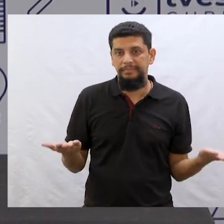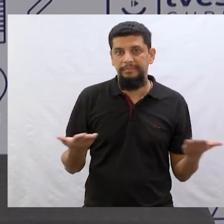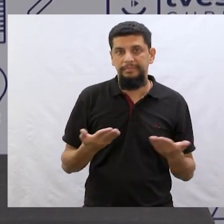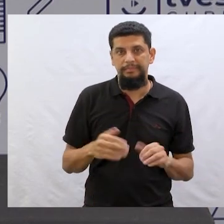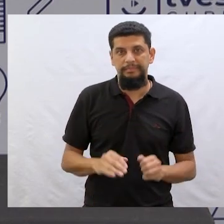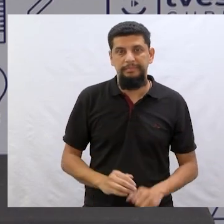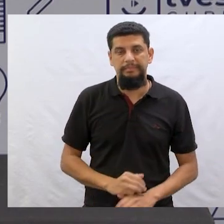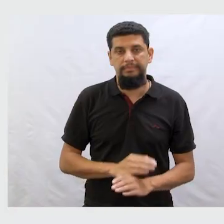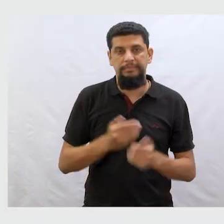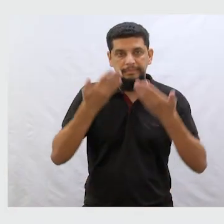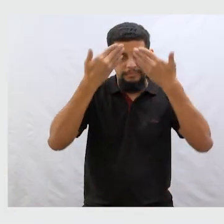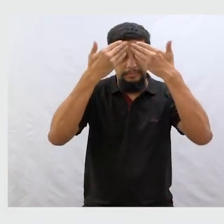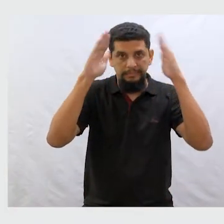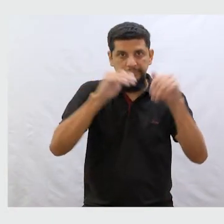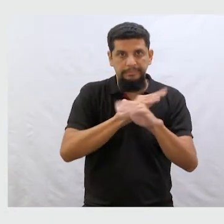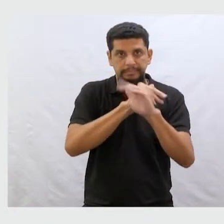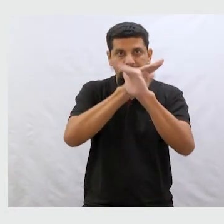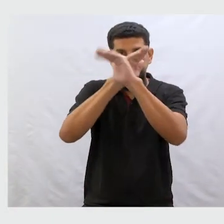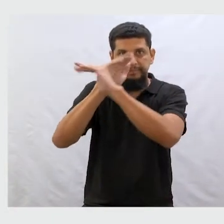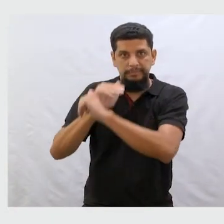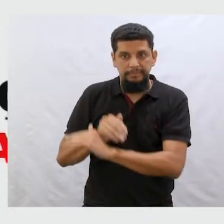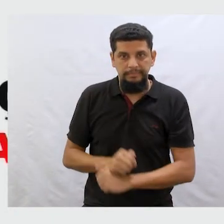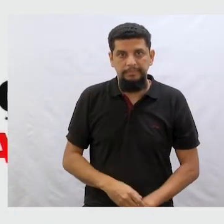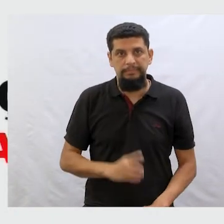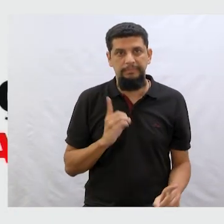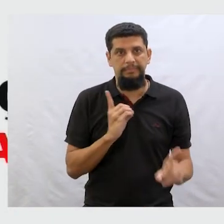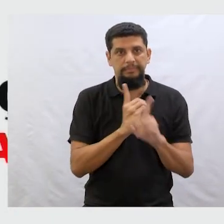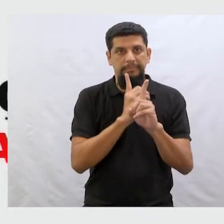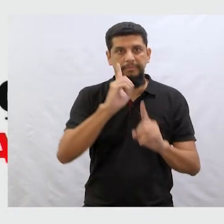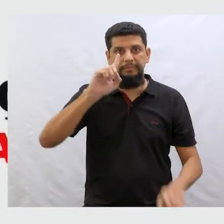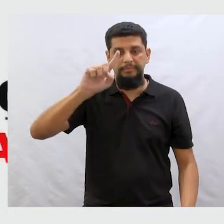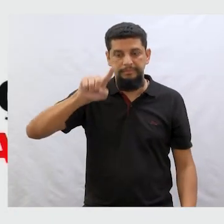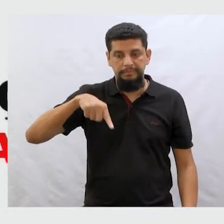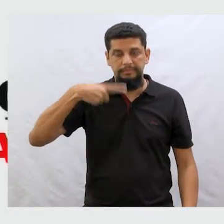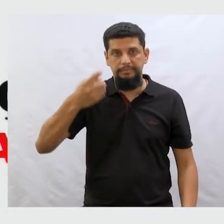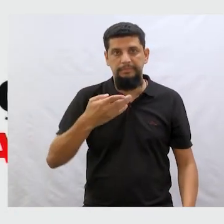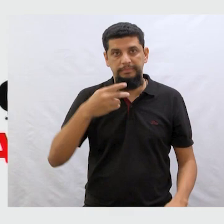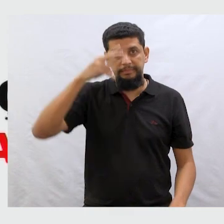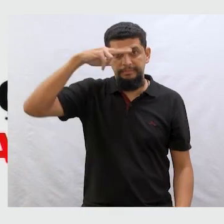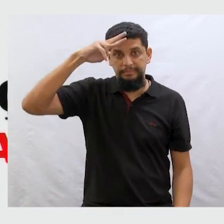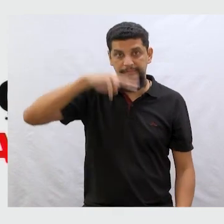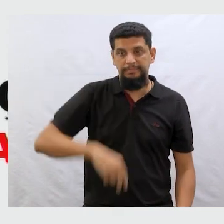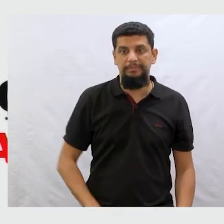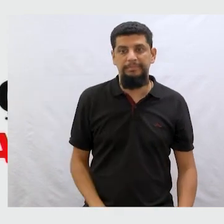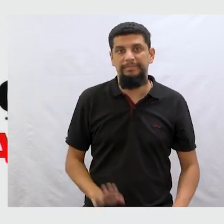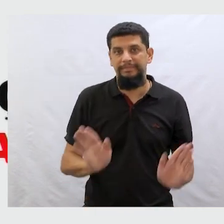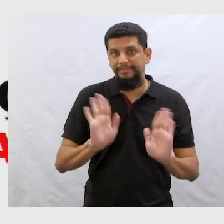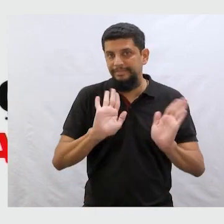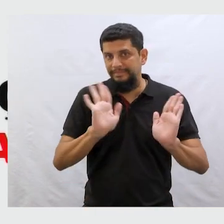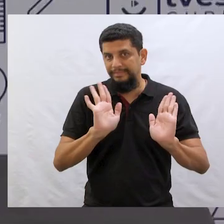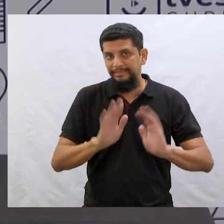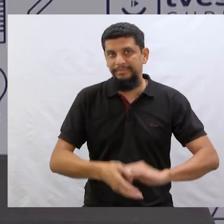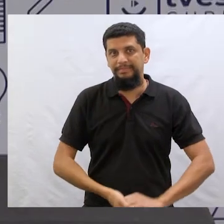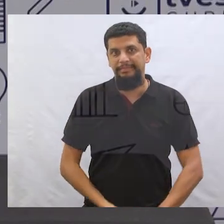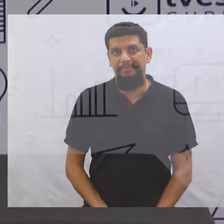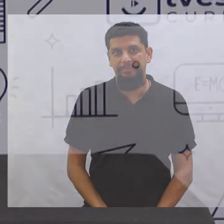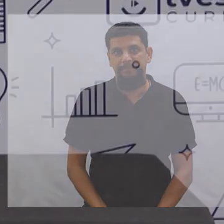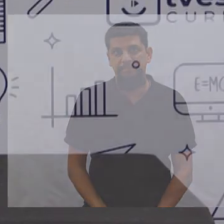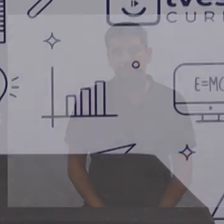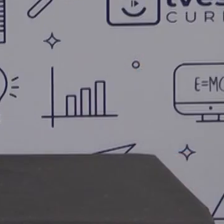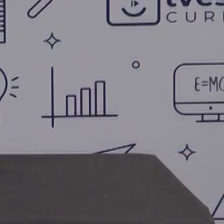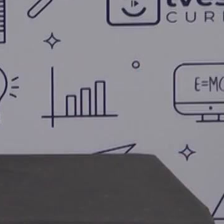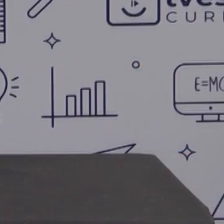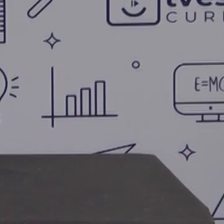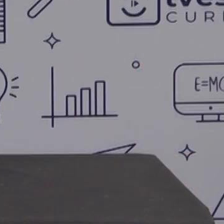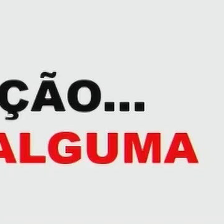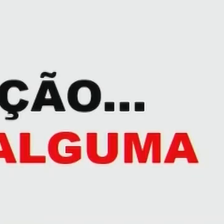E aí, abra as asas da imaginação, e a gente se encontra numa próxima história. Então, até lá!